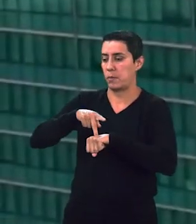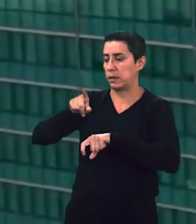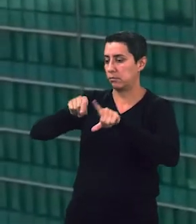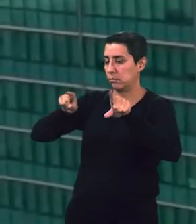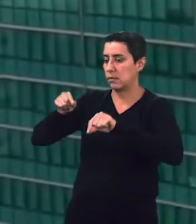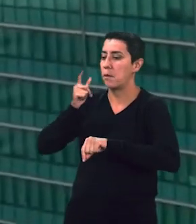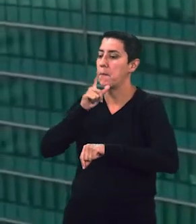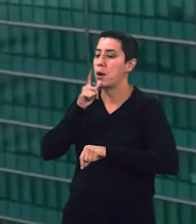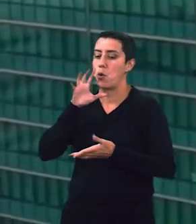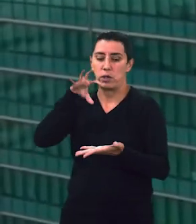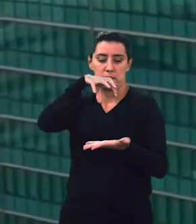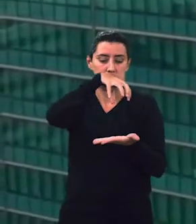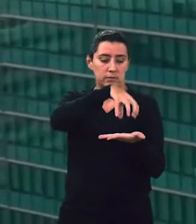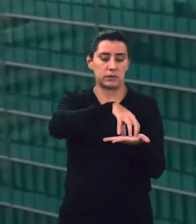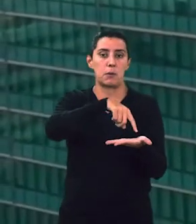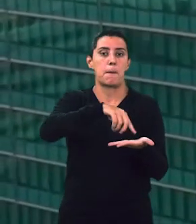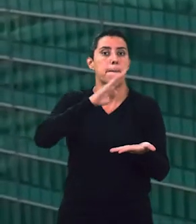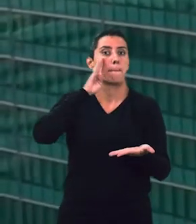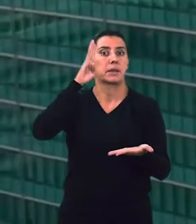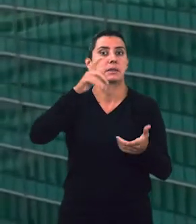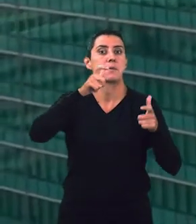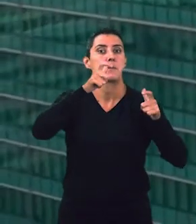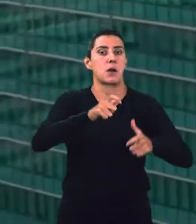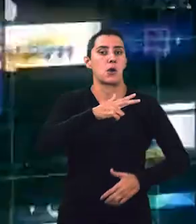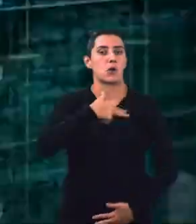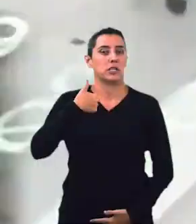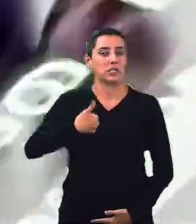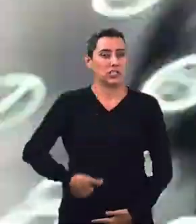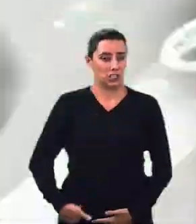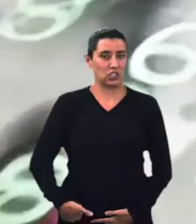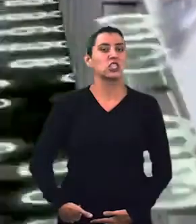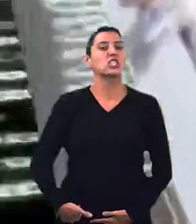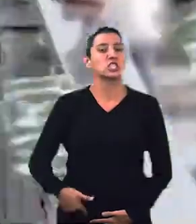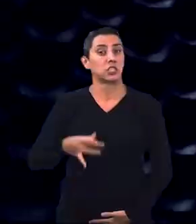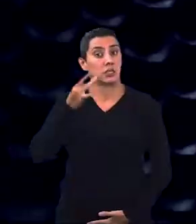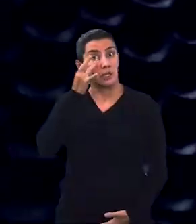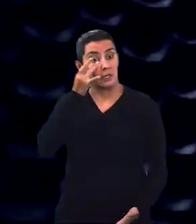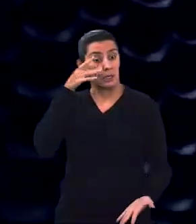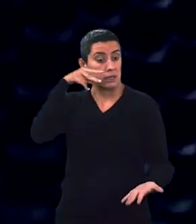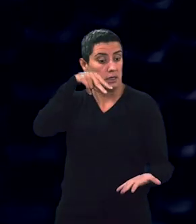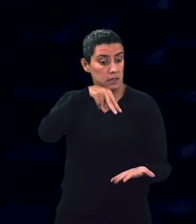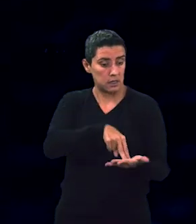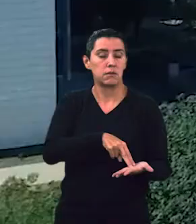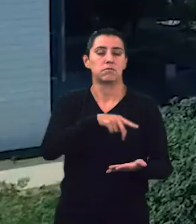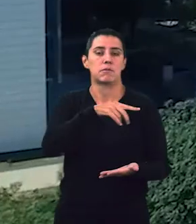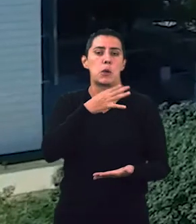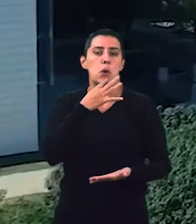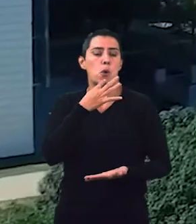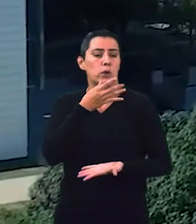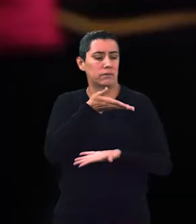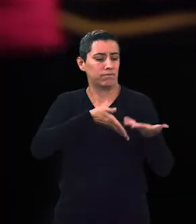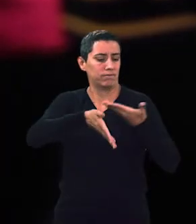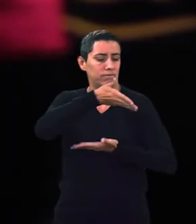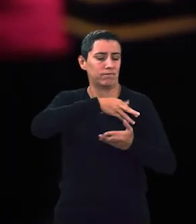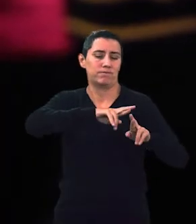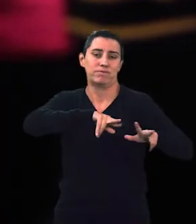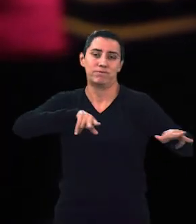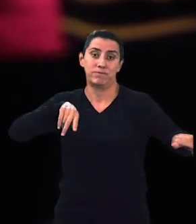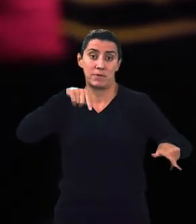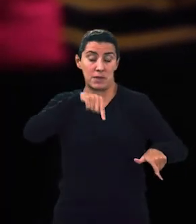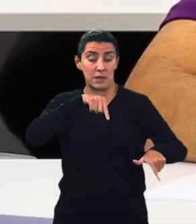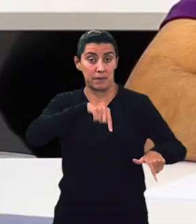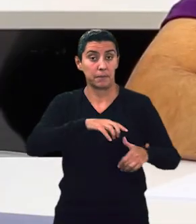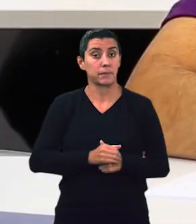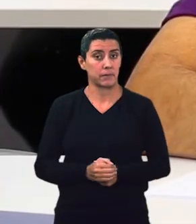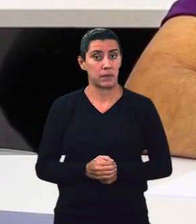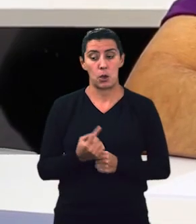sede global da Huawei, na China, onde eles têm a oportunidade de vivenciar um ambiente de negócios global. Somente na